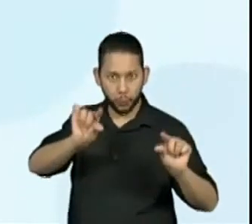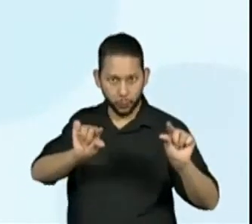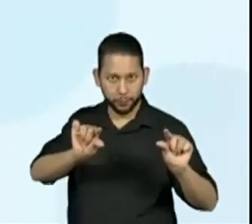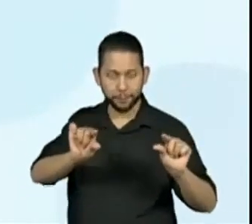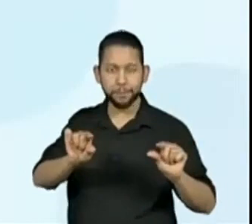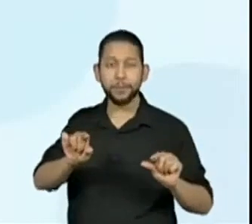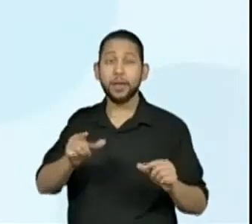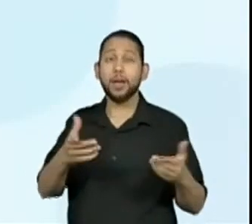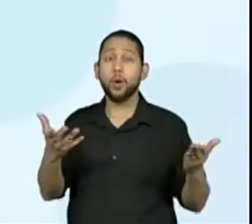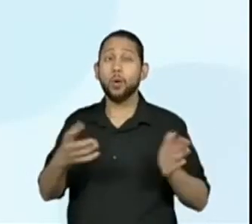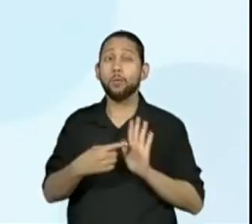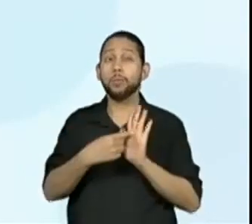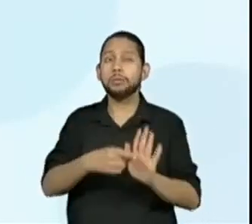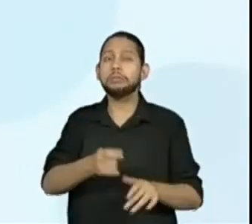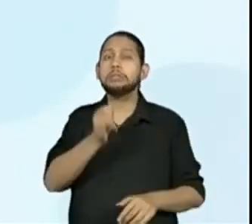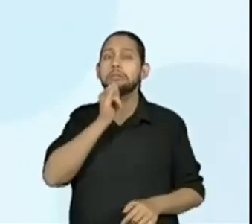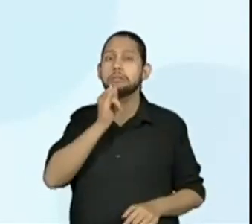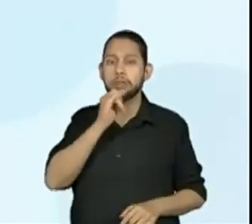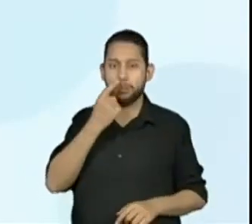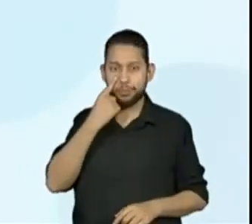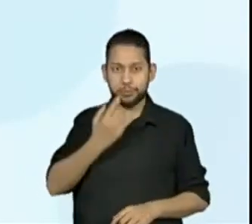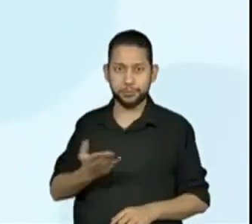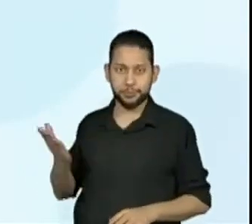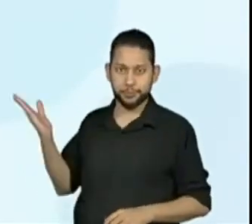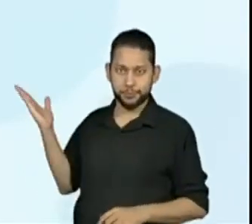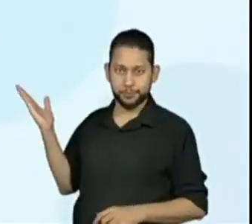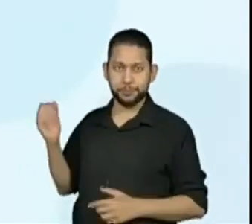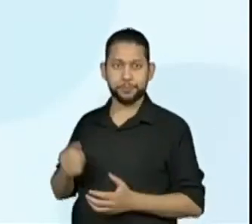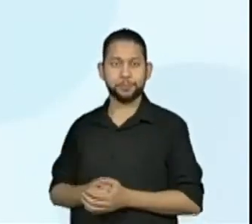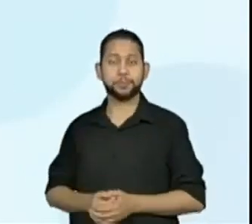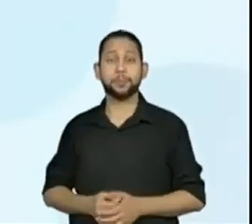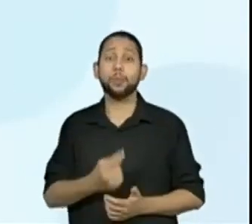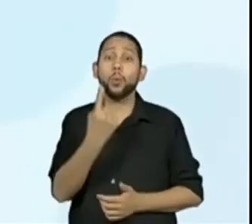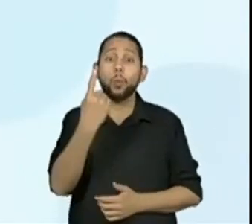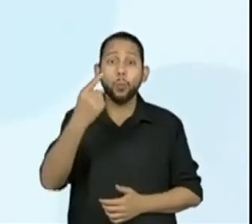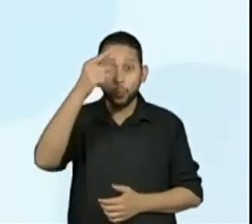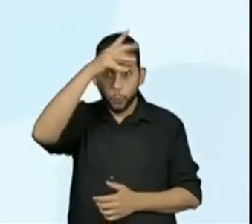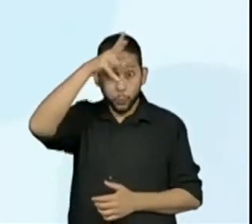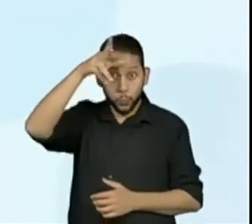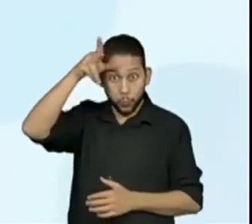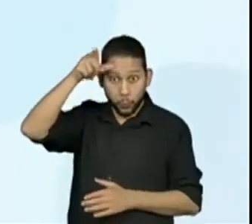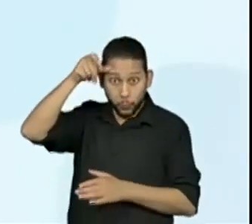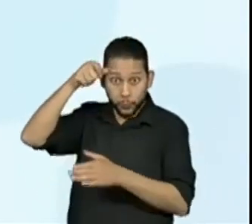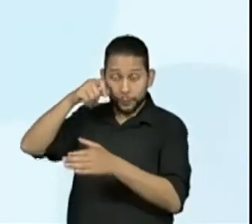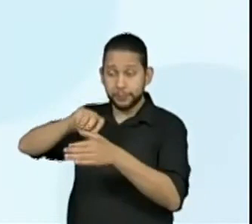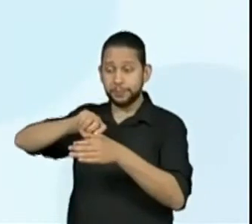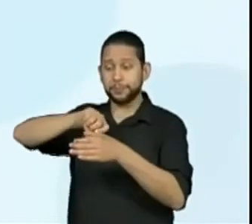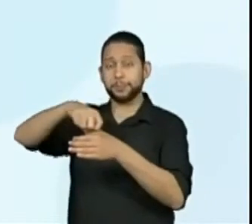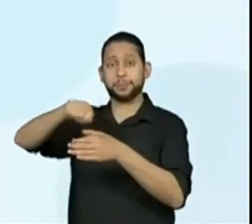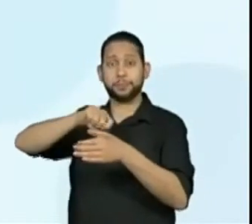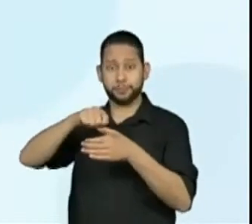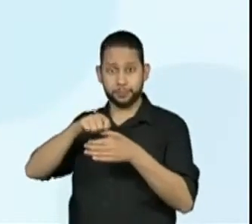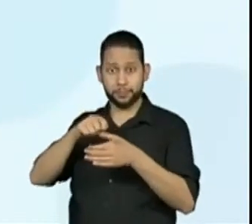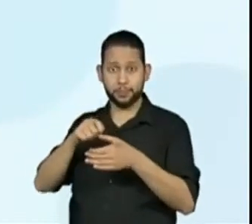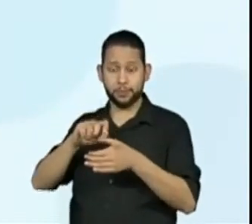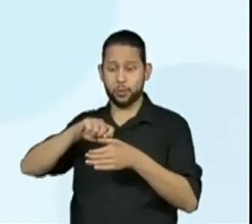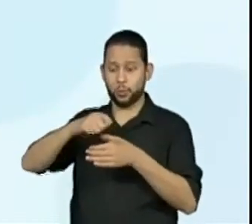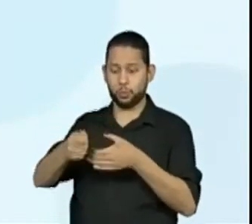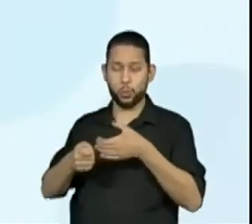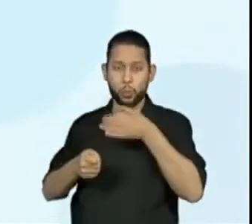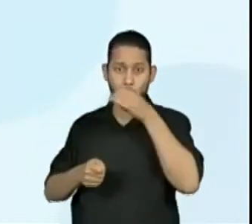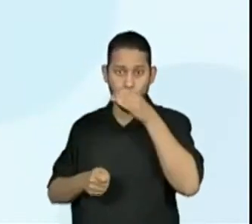nesse conceito aqui, na prática. Um refrigerante custa o valor de R$